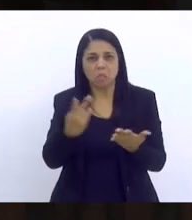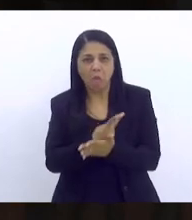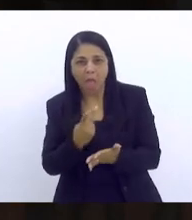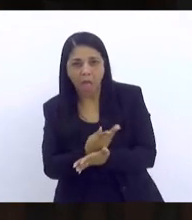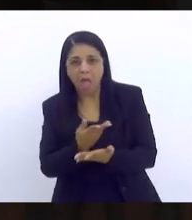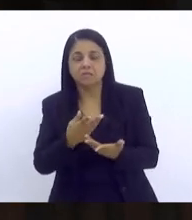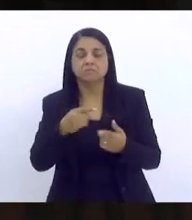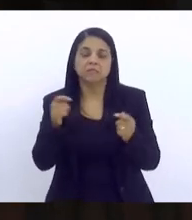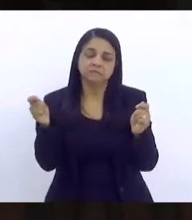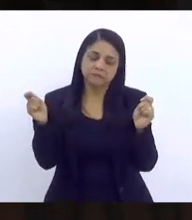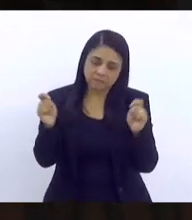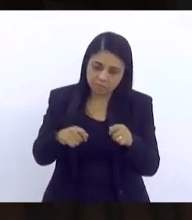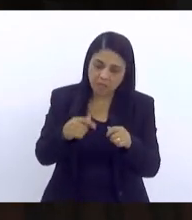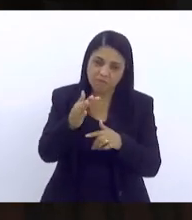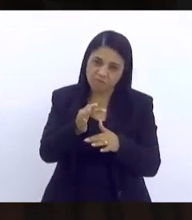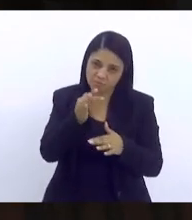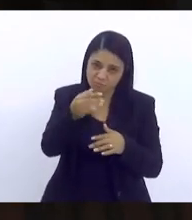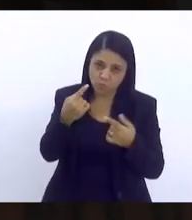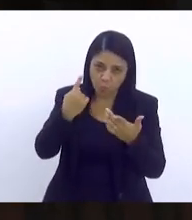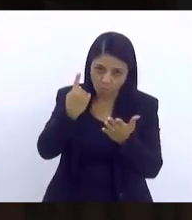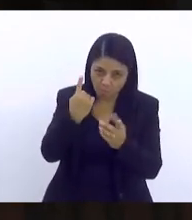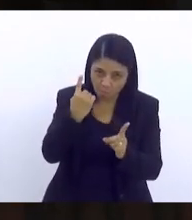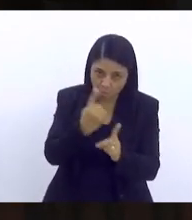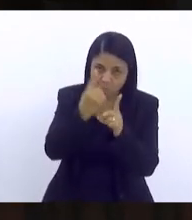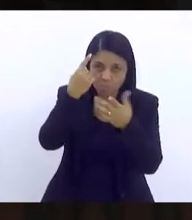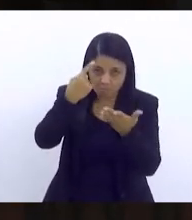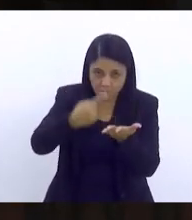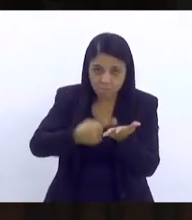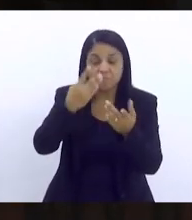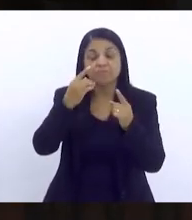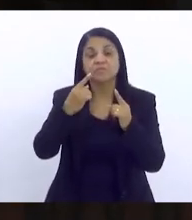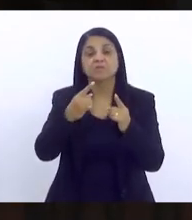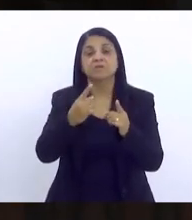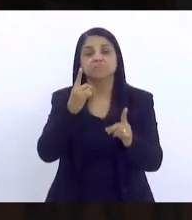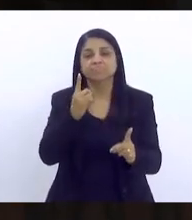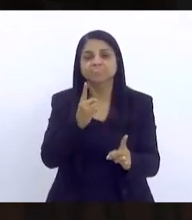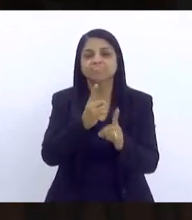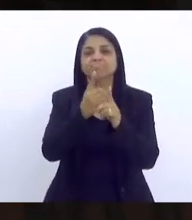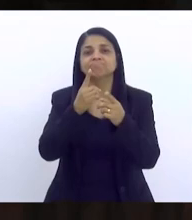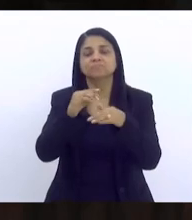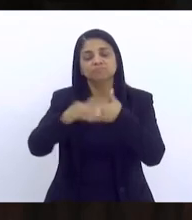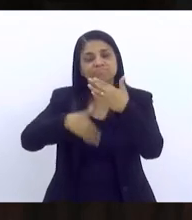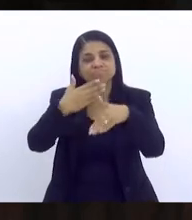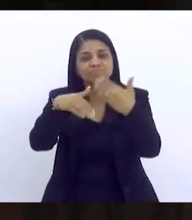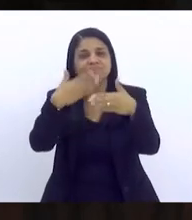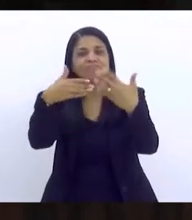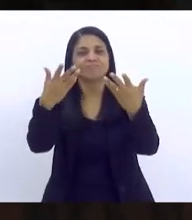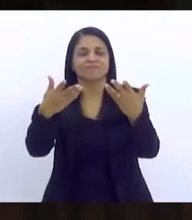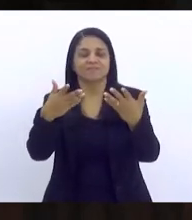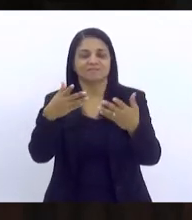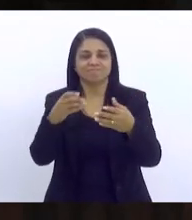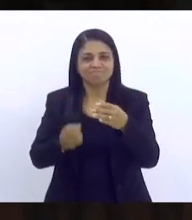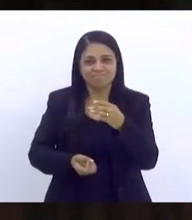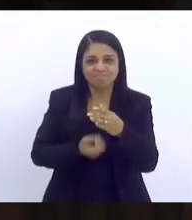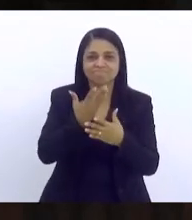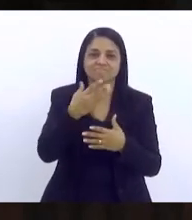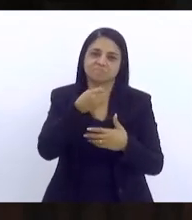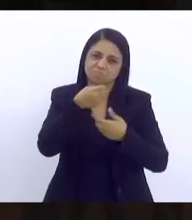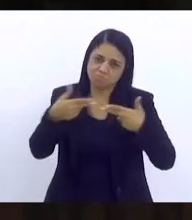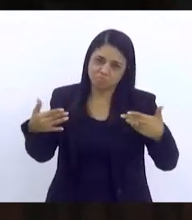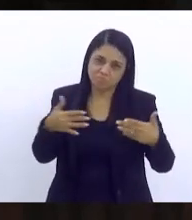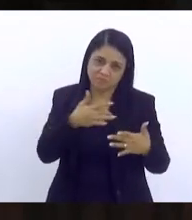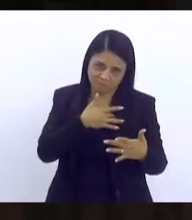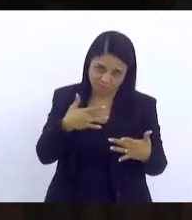nossas conquistas e construções saudáveis. Então, Ariane e